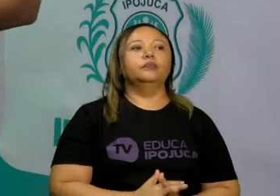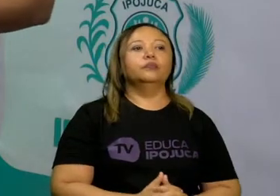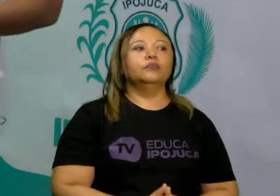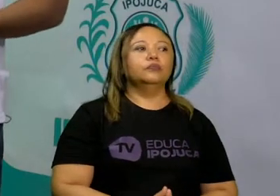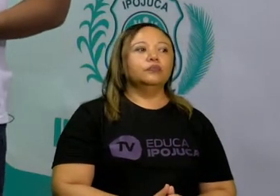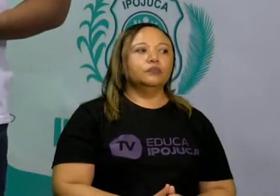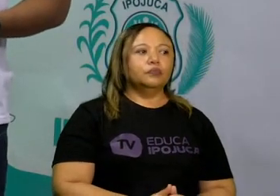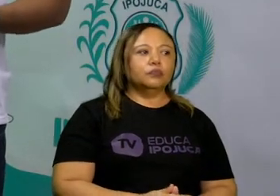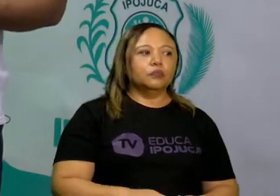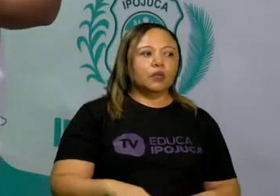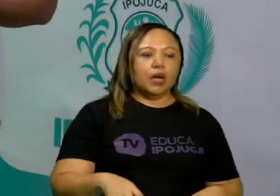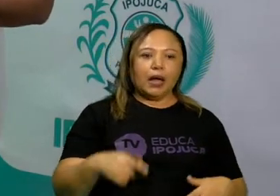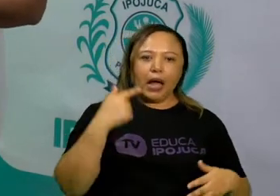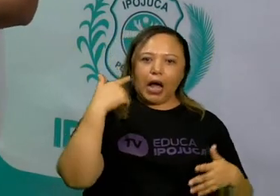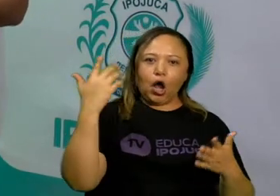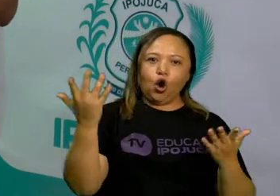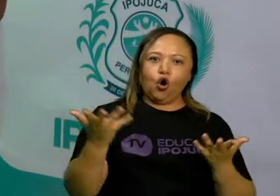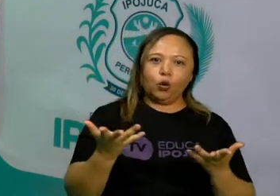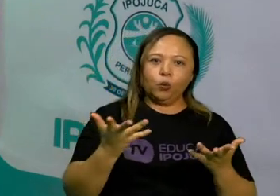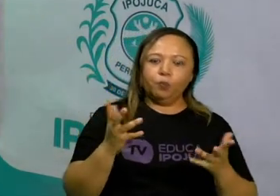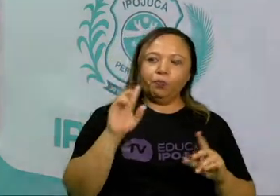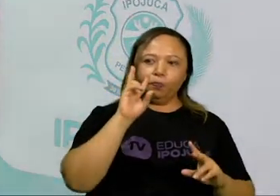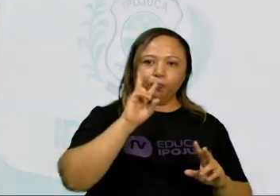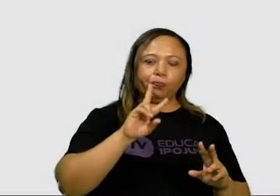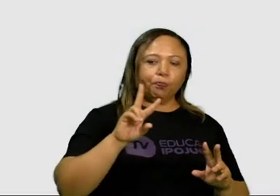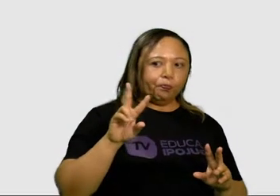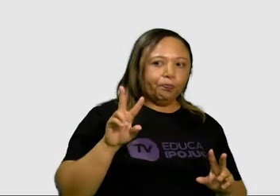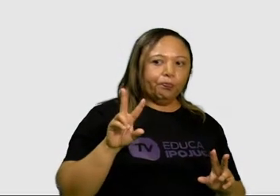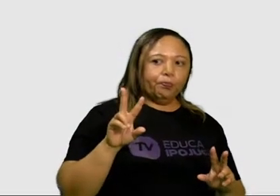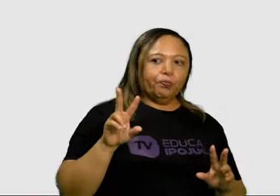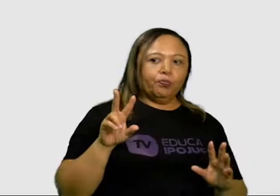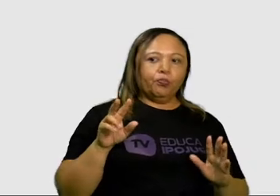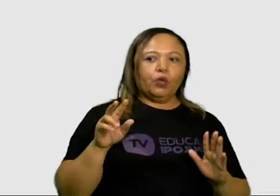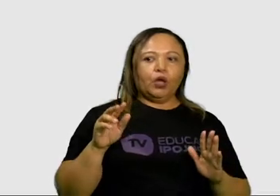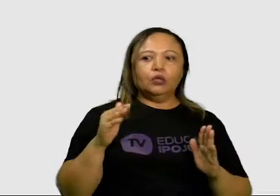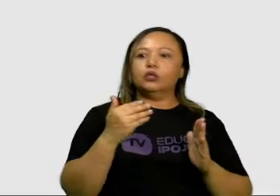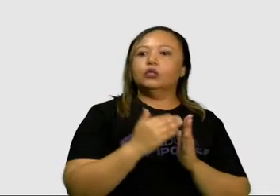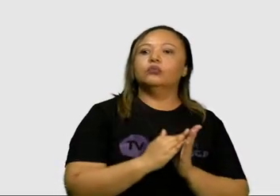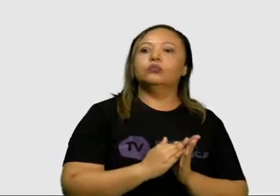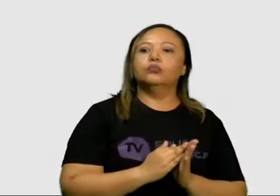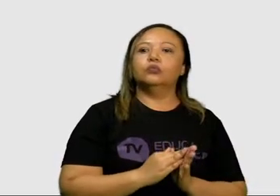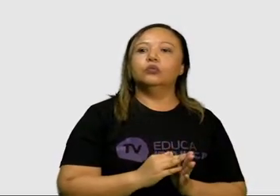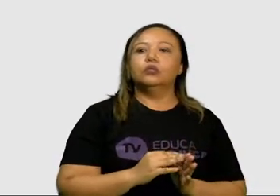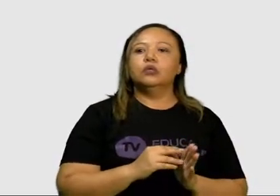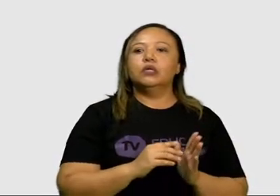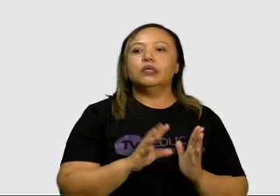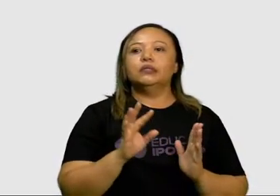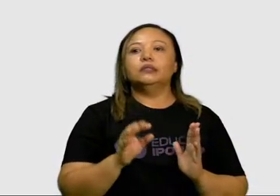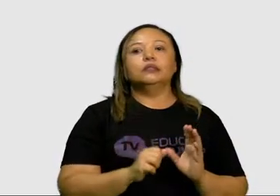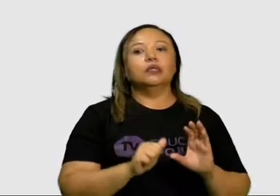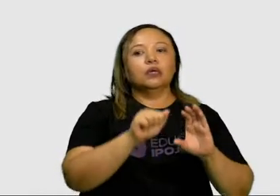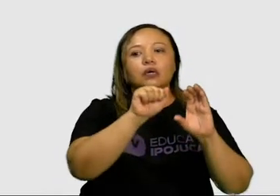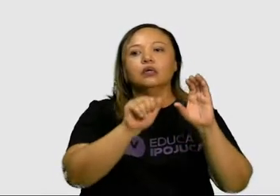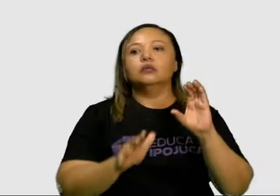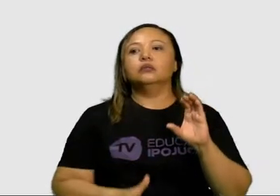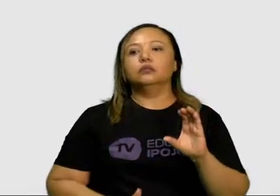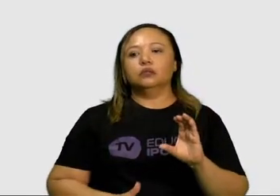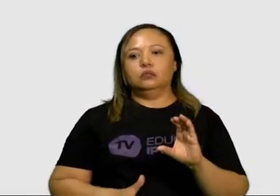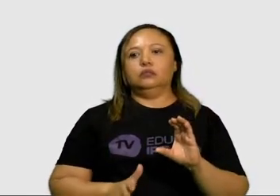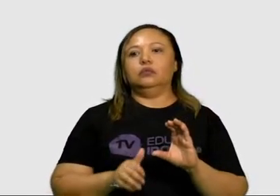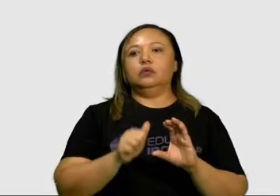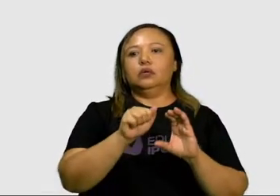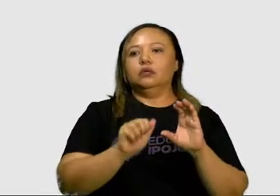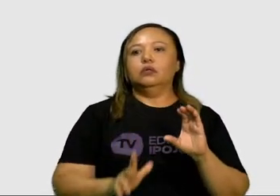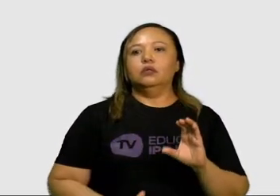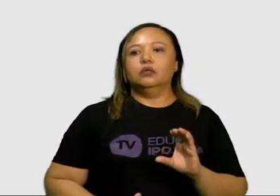Aqui, eu trago para vocês uma divisão, uma categorização do esporte. O